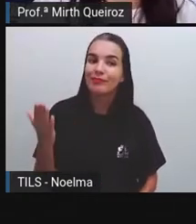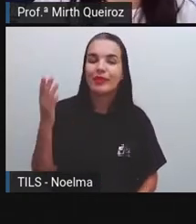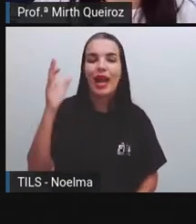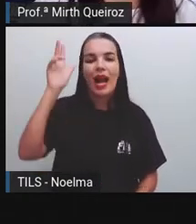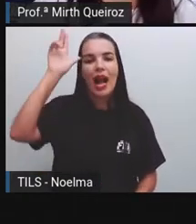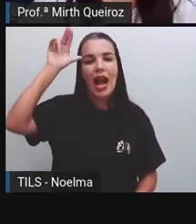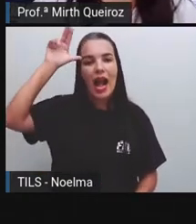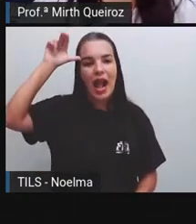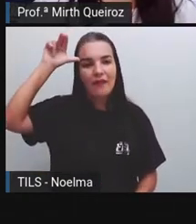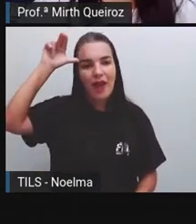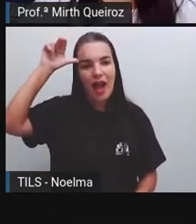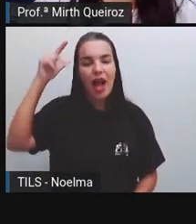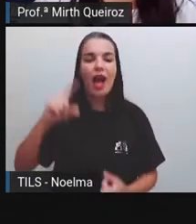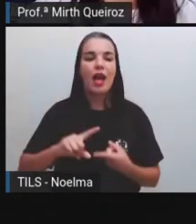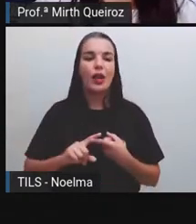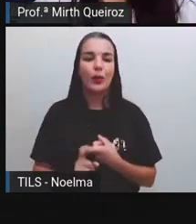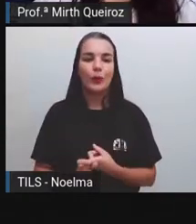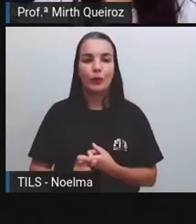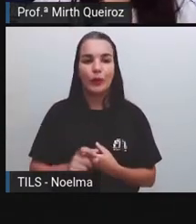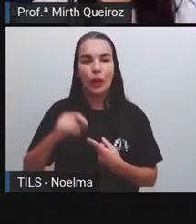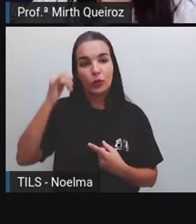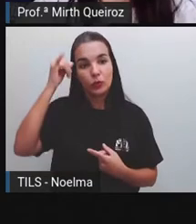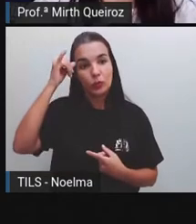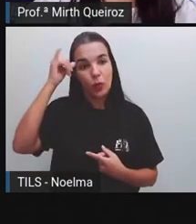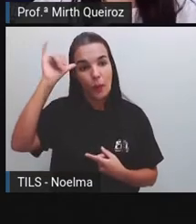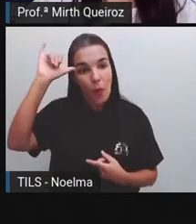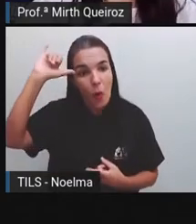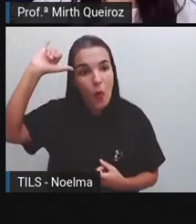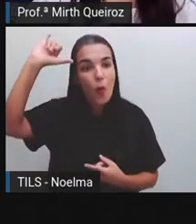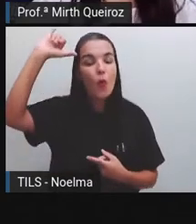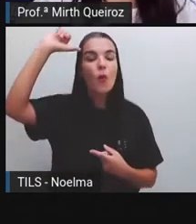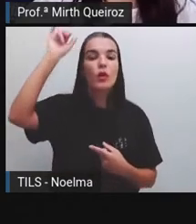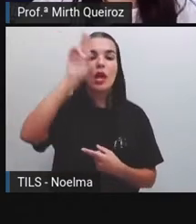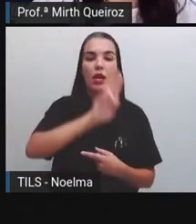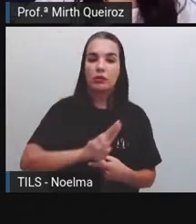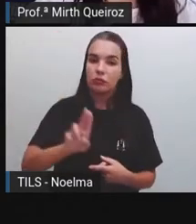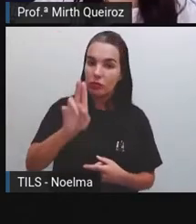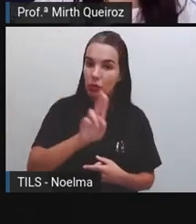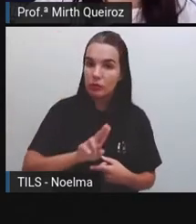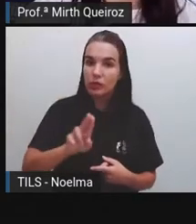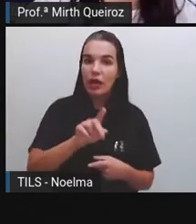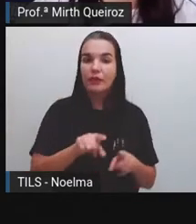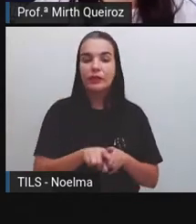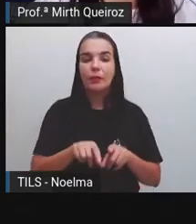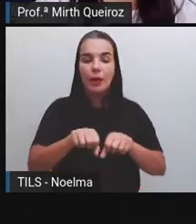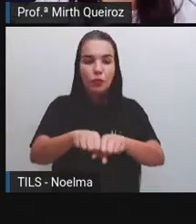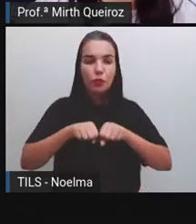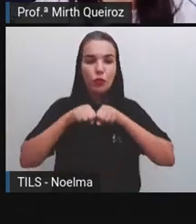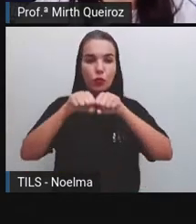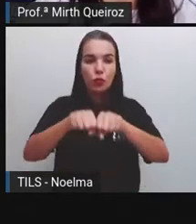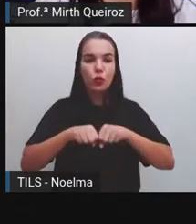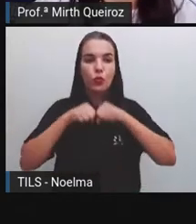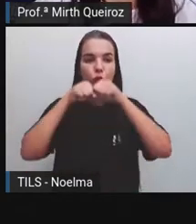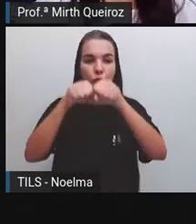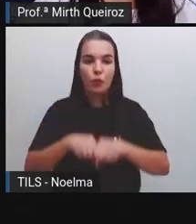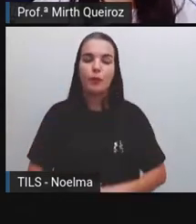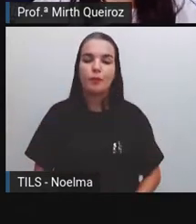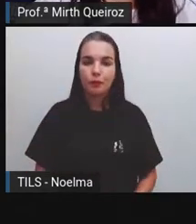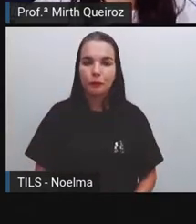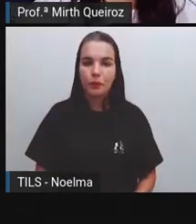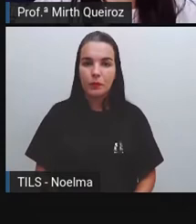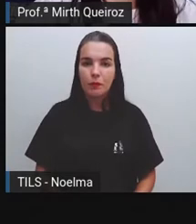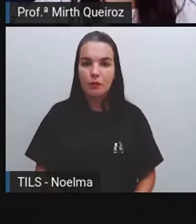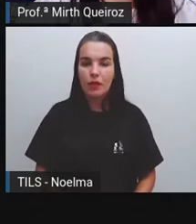Como é o caso do próprio boi, que é utilizado aí para as carroças, né? Para